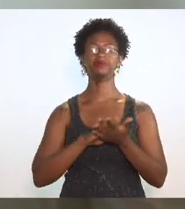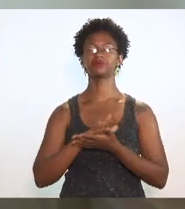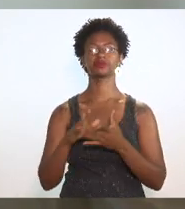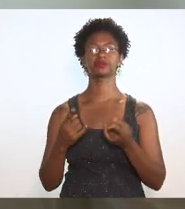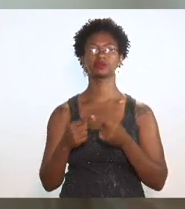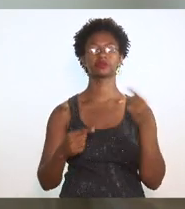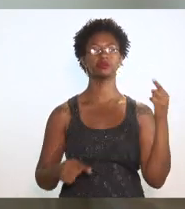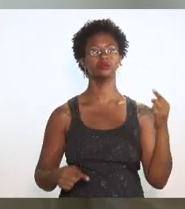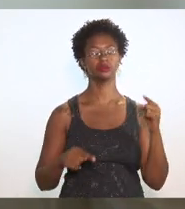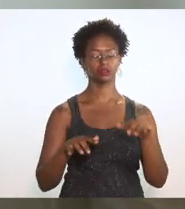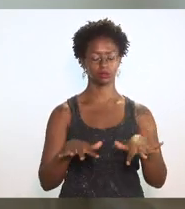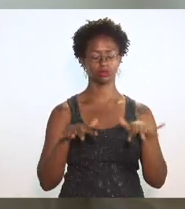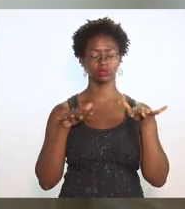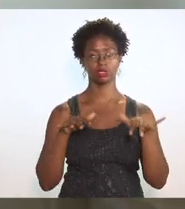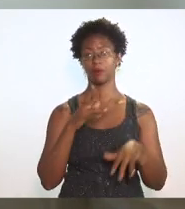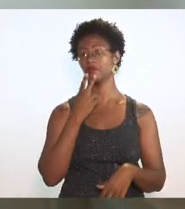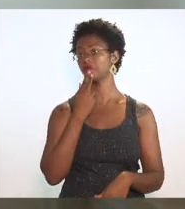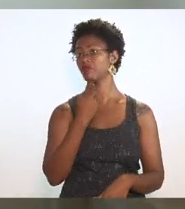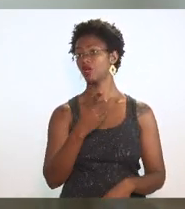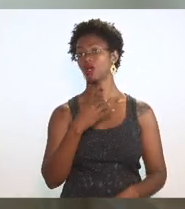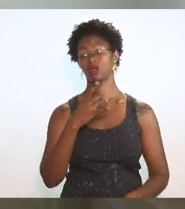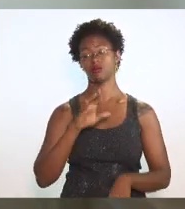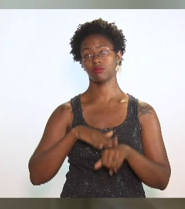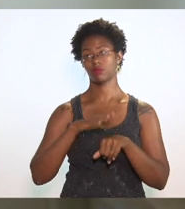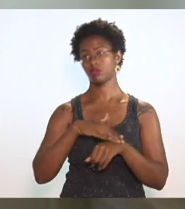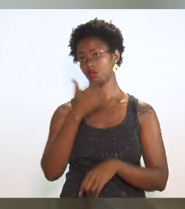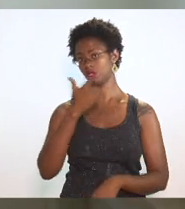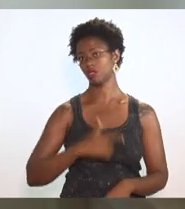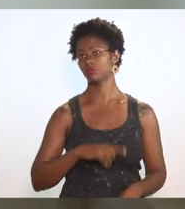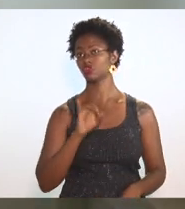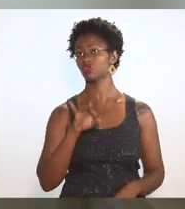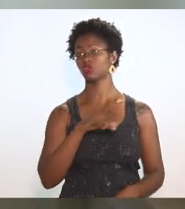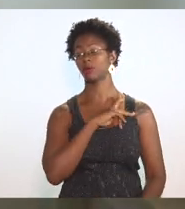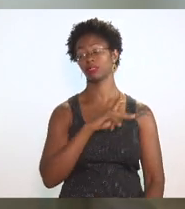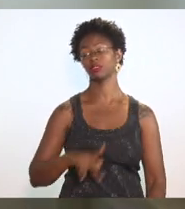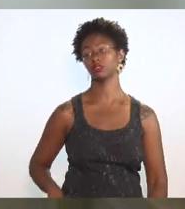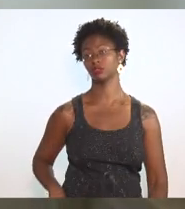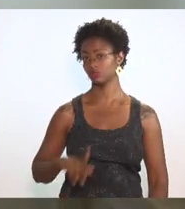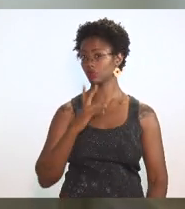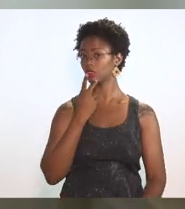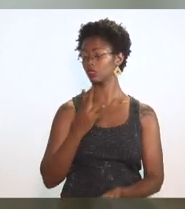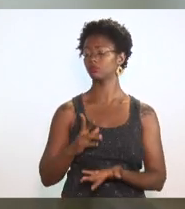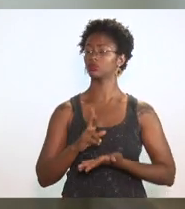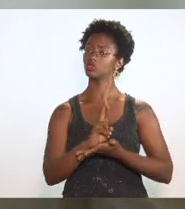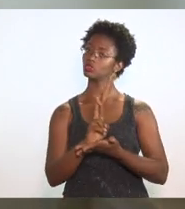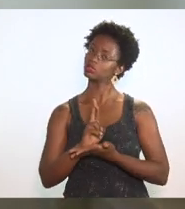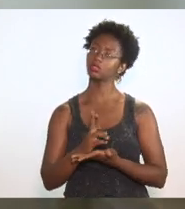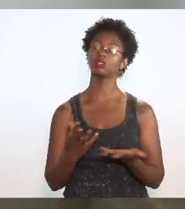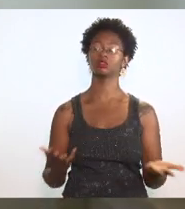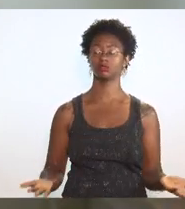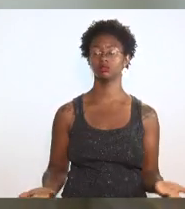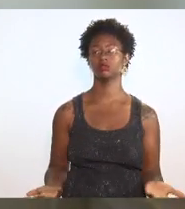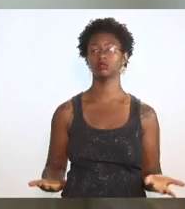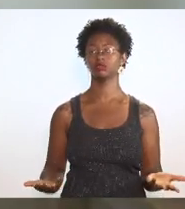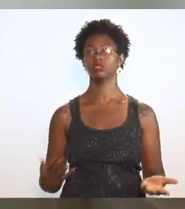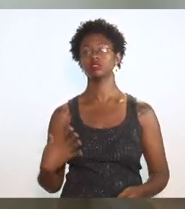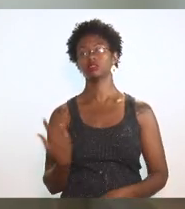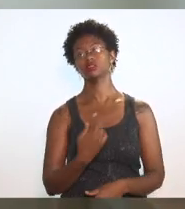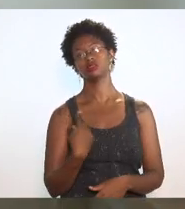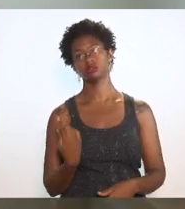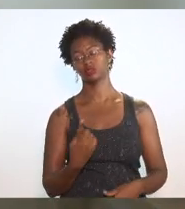ele fala por ele mesmo e só o presidente fala pelo parlamento e institucionalmente as comissões